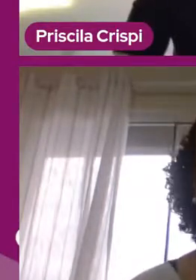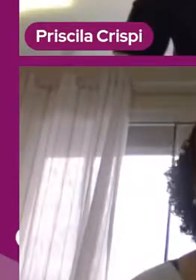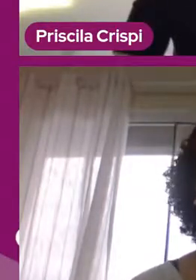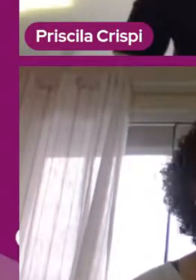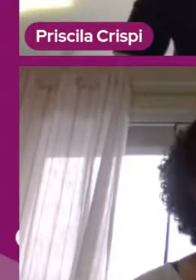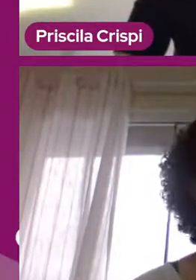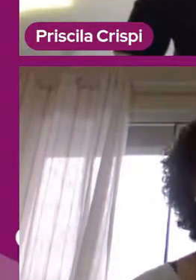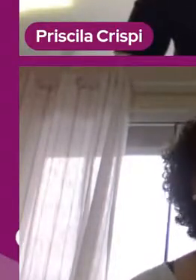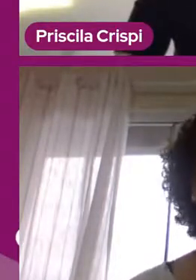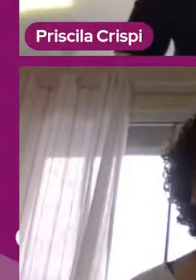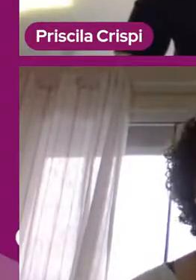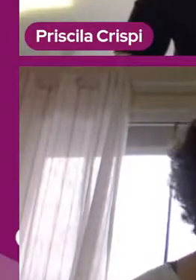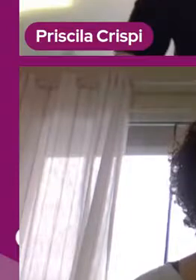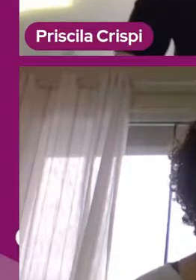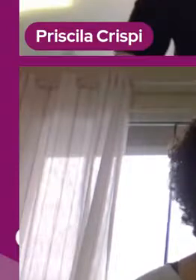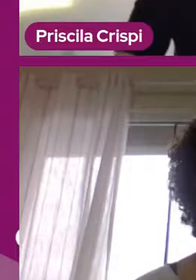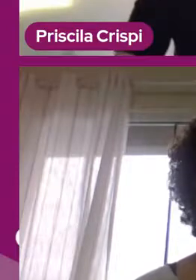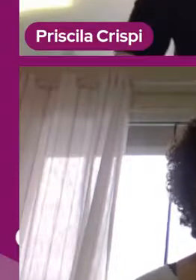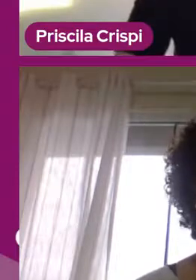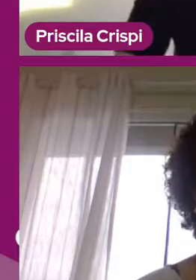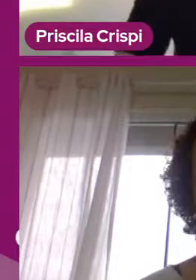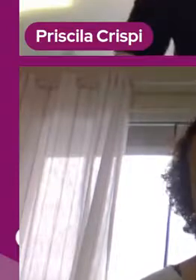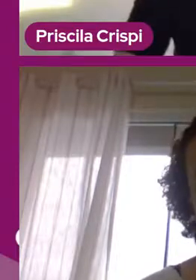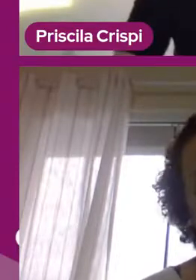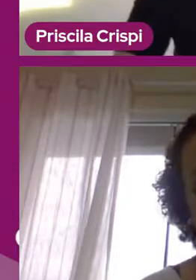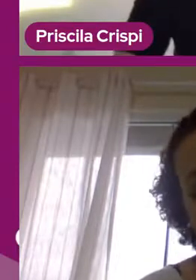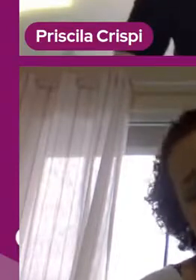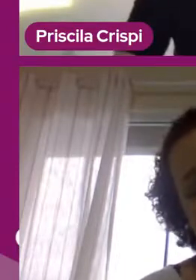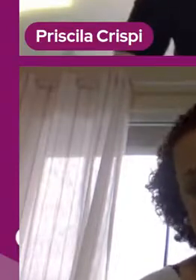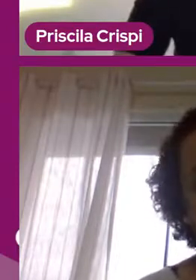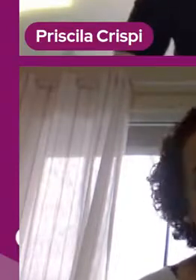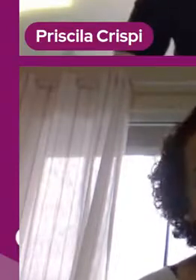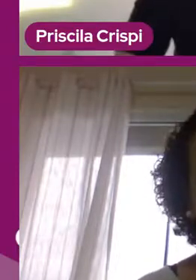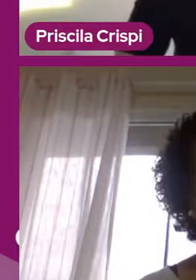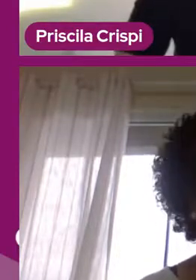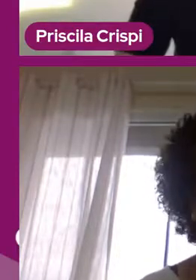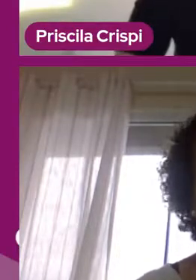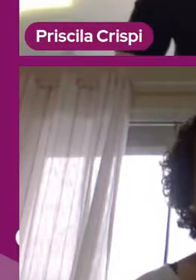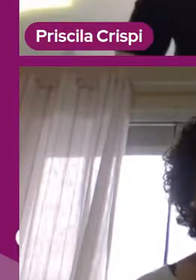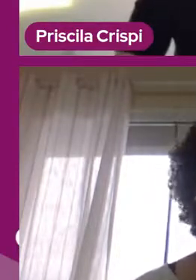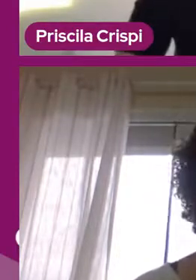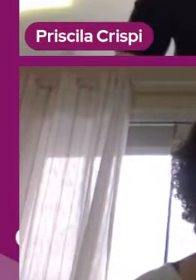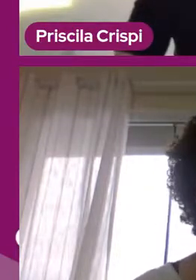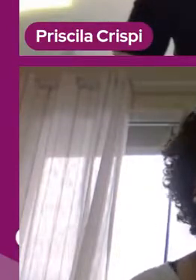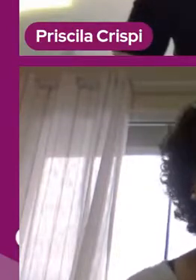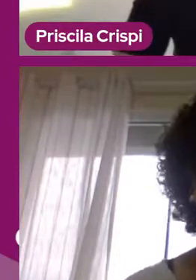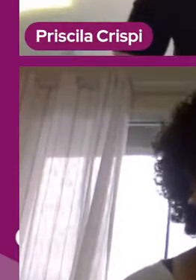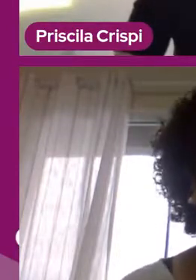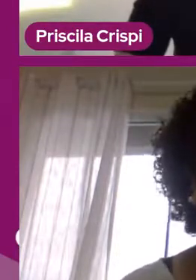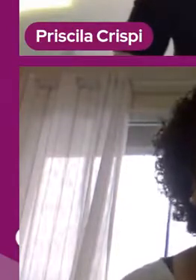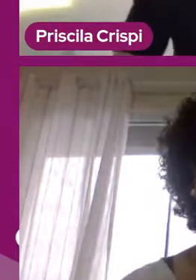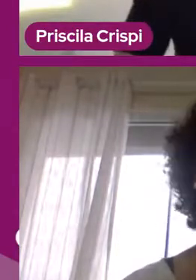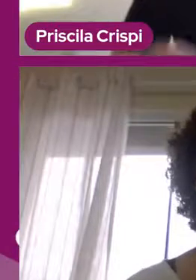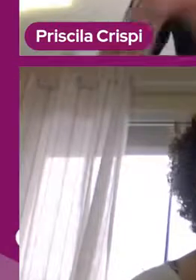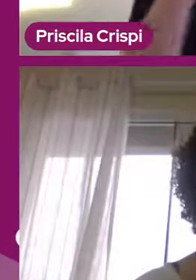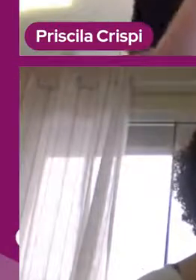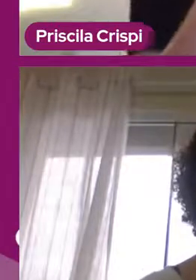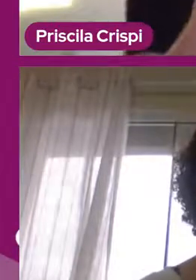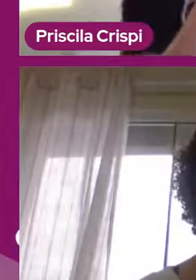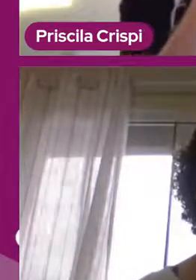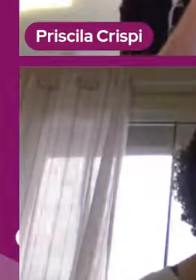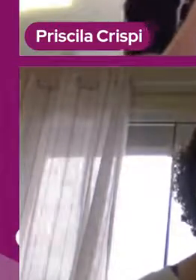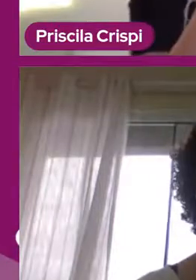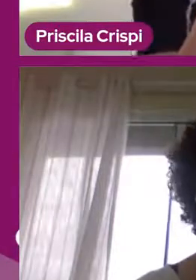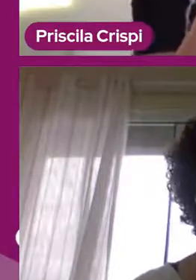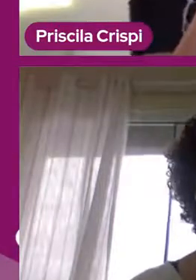festival, esse material já pode ser usado no cinema que a gente tem disponível